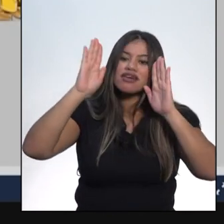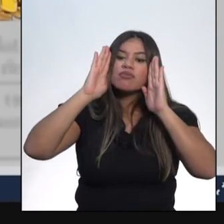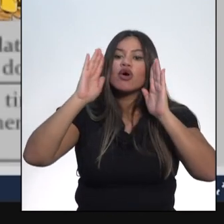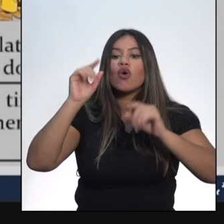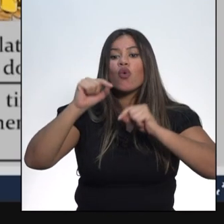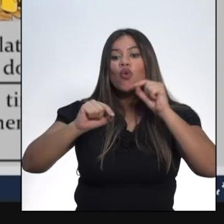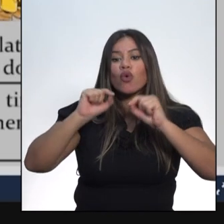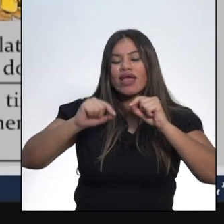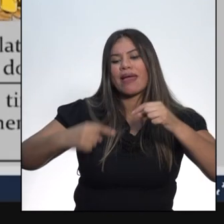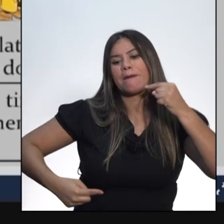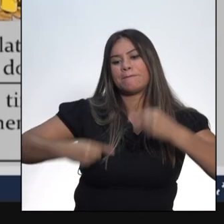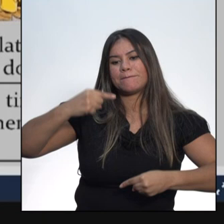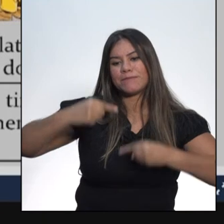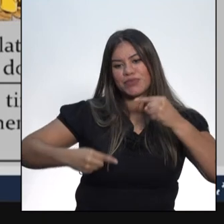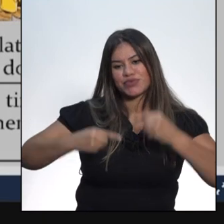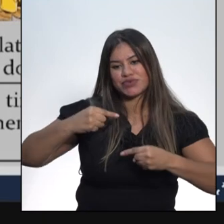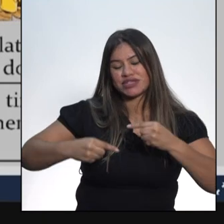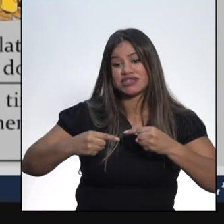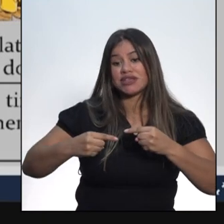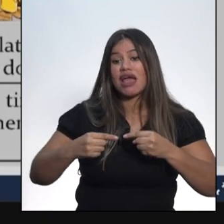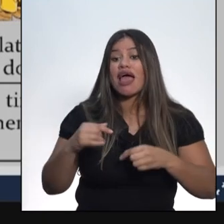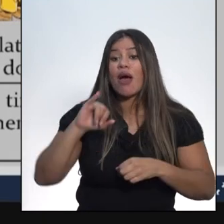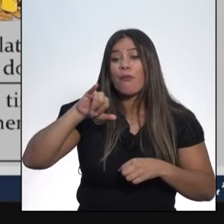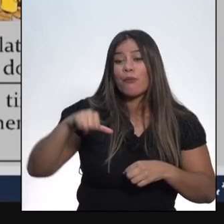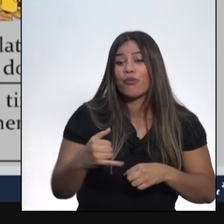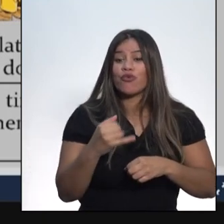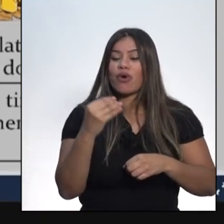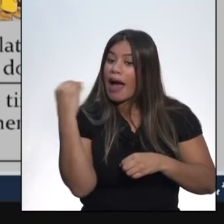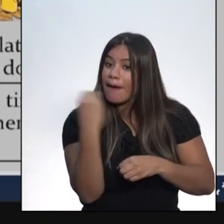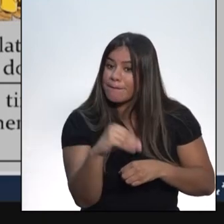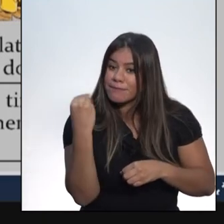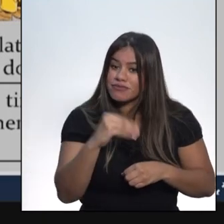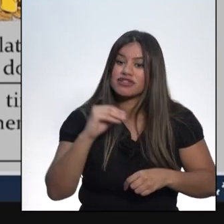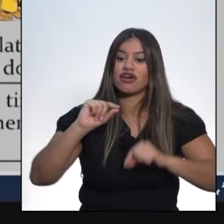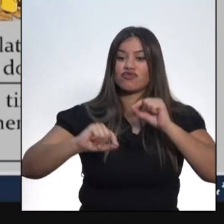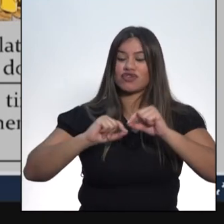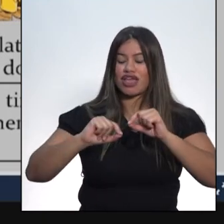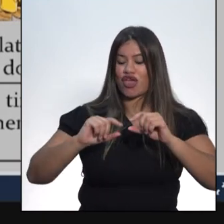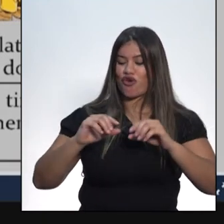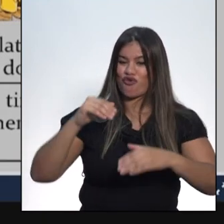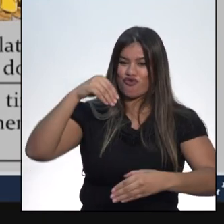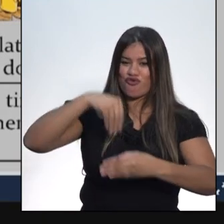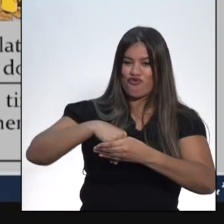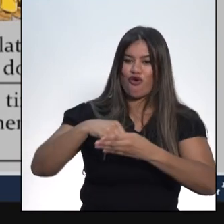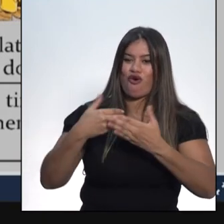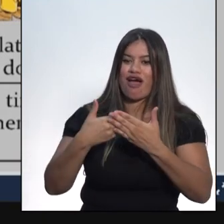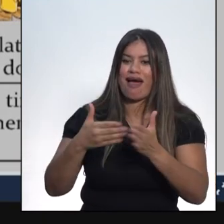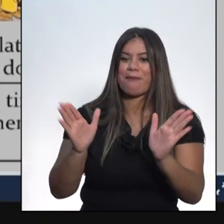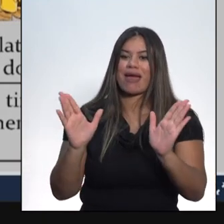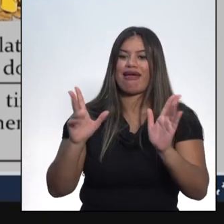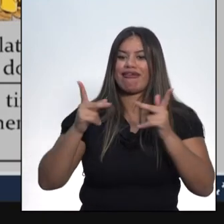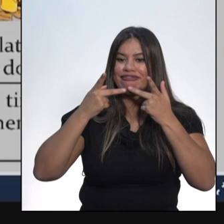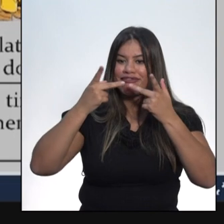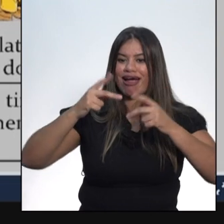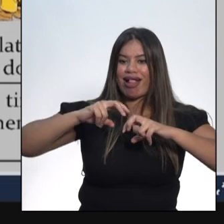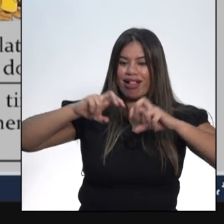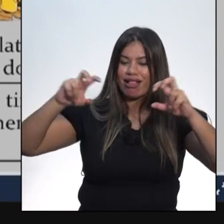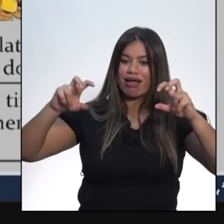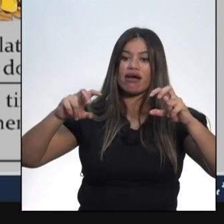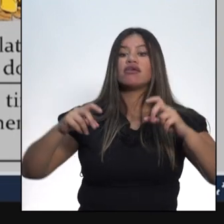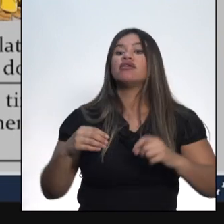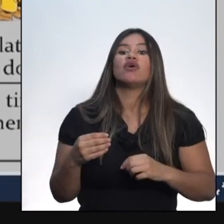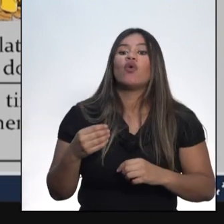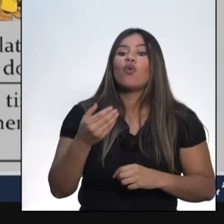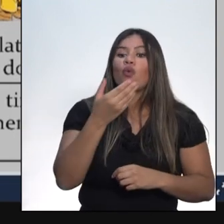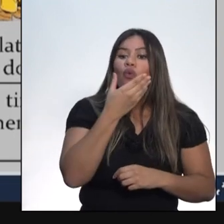aproveitava do fato do voto ser aberto no Brasil. Para garantir que iria vencer as eleições locais, o coronel